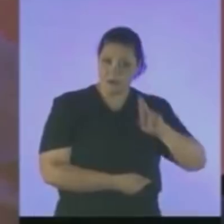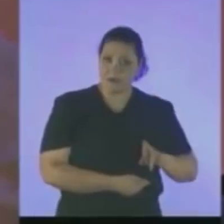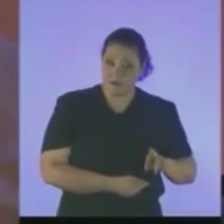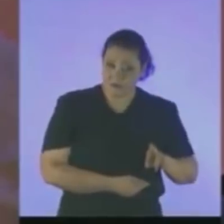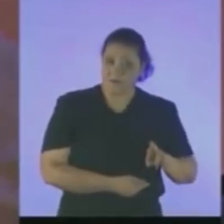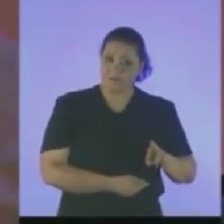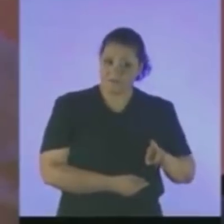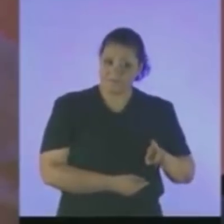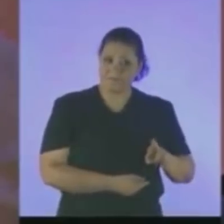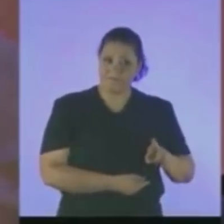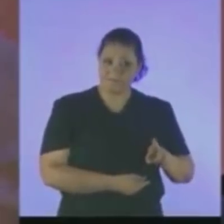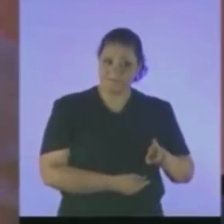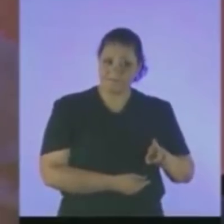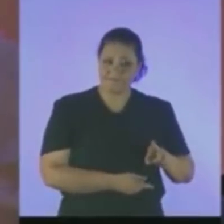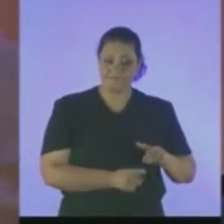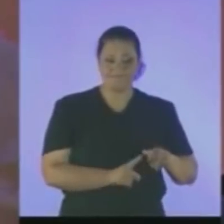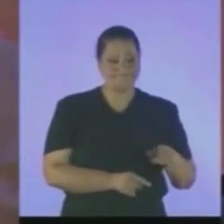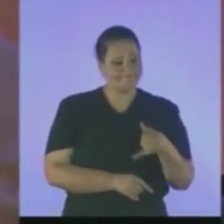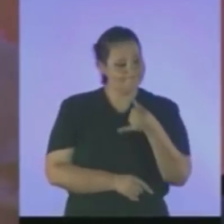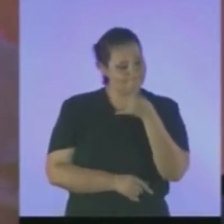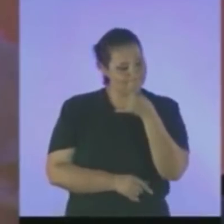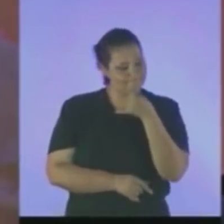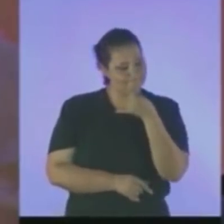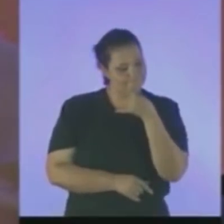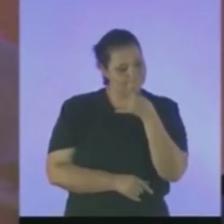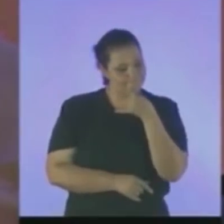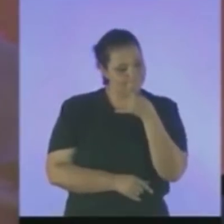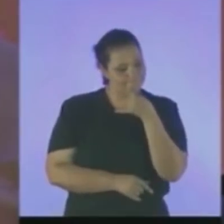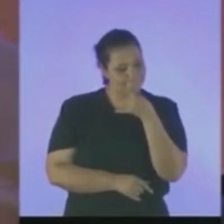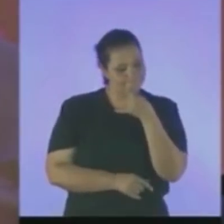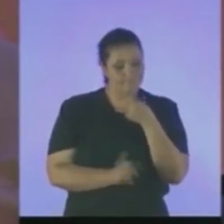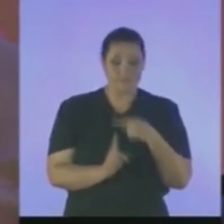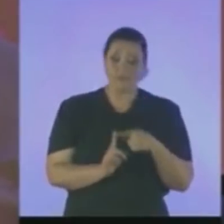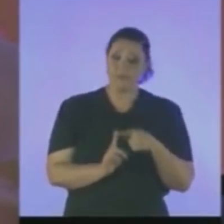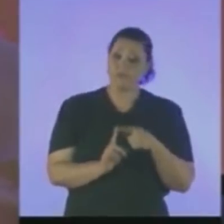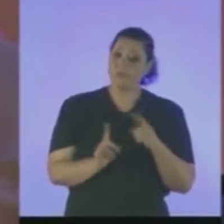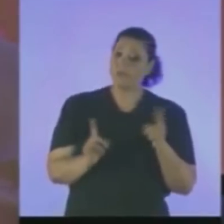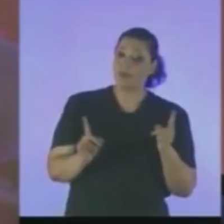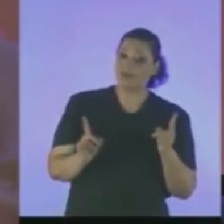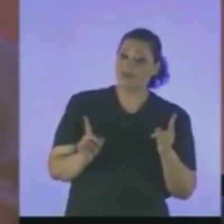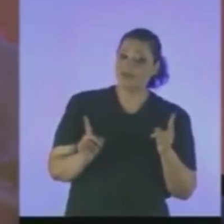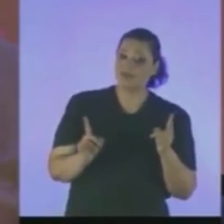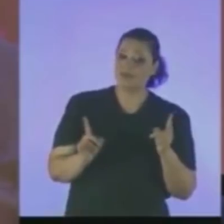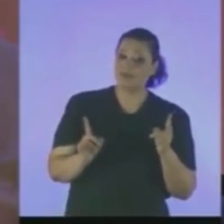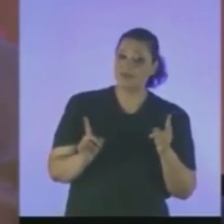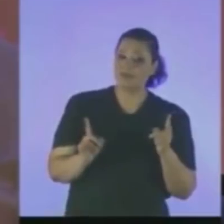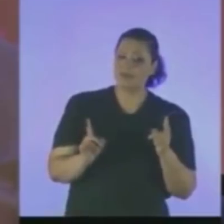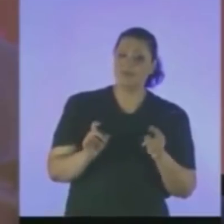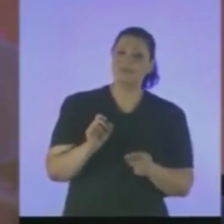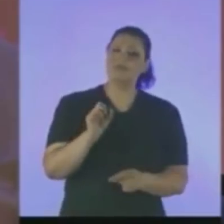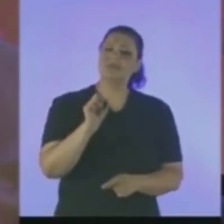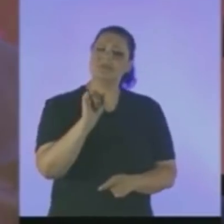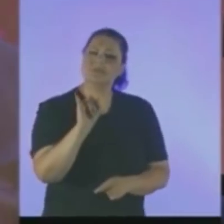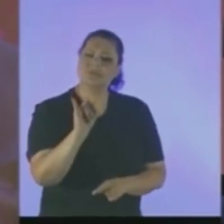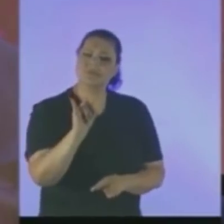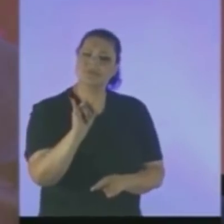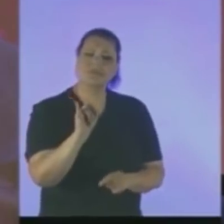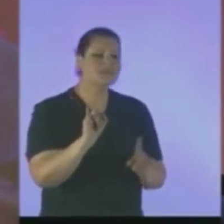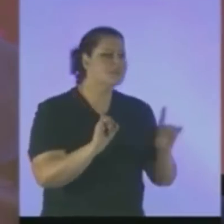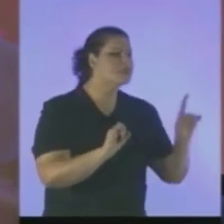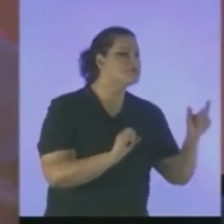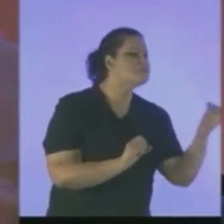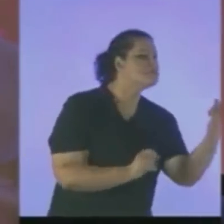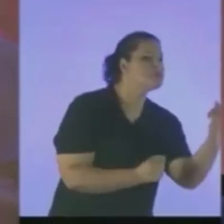É lamentável Mas Será que No meio Dessas inteligências